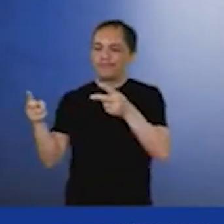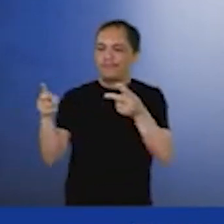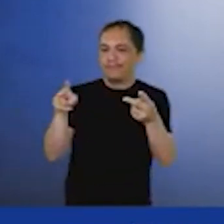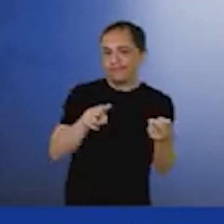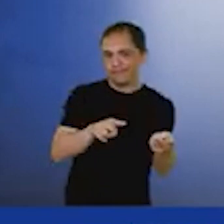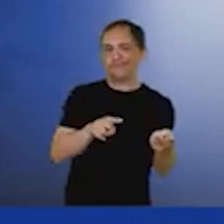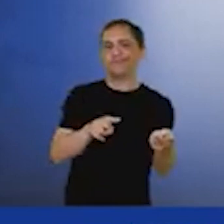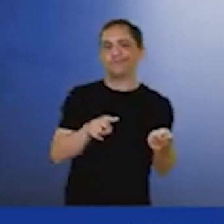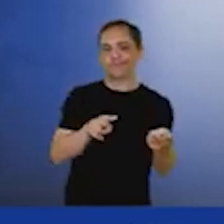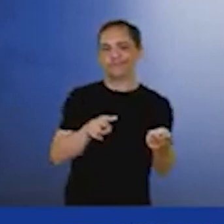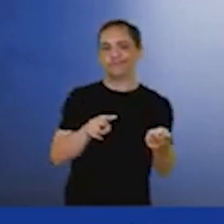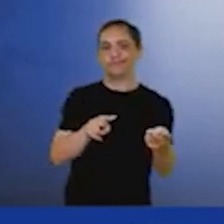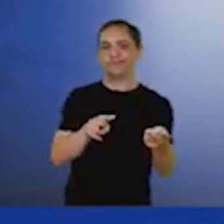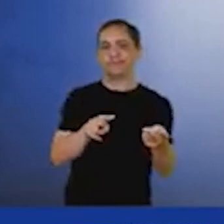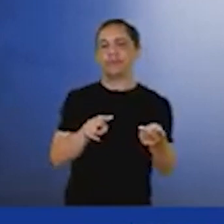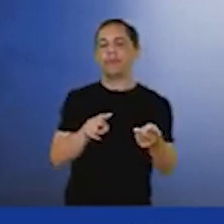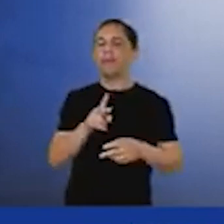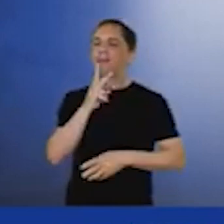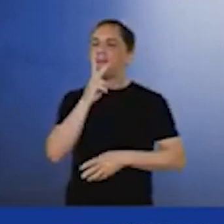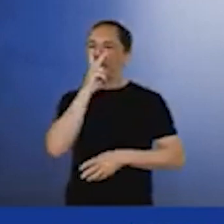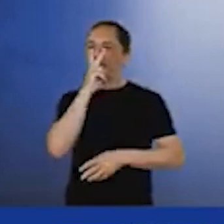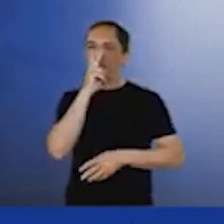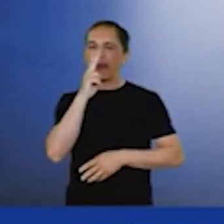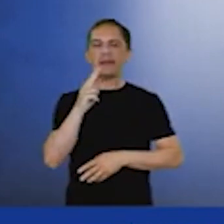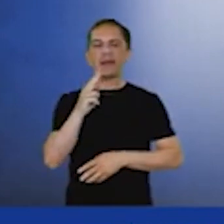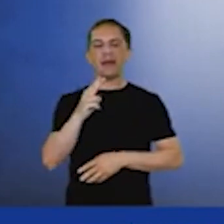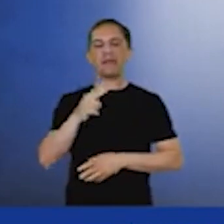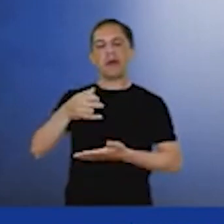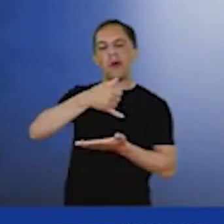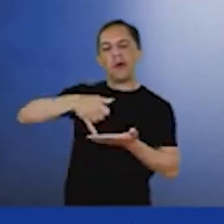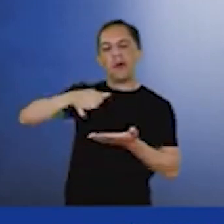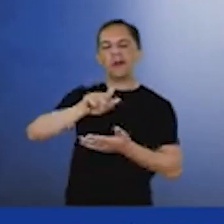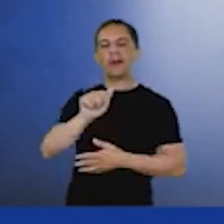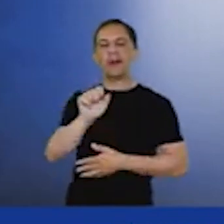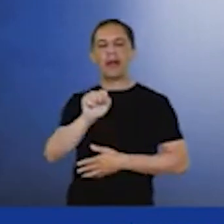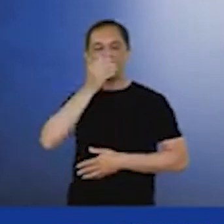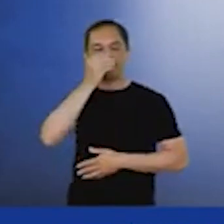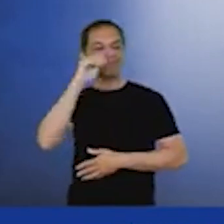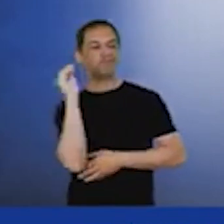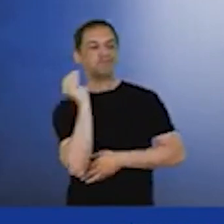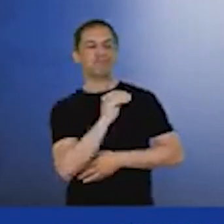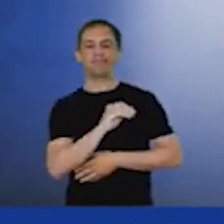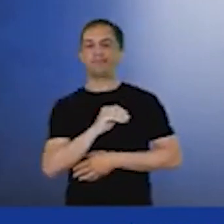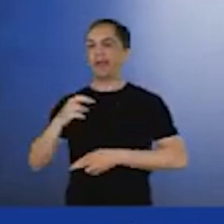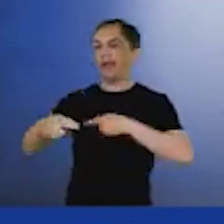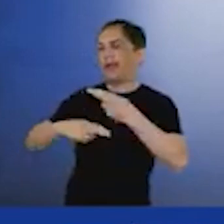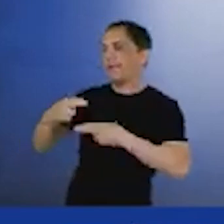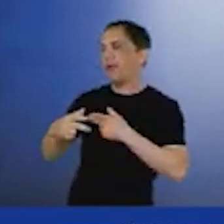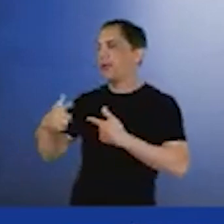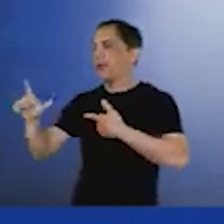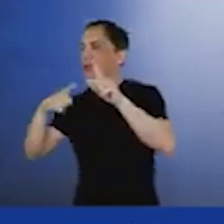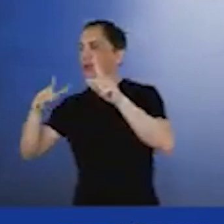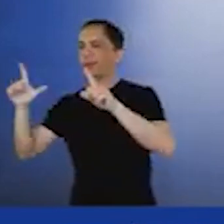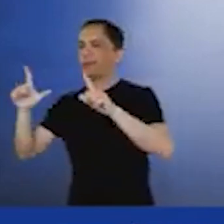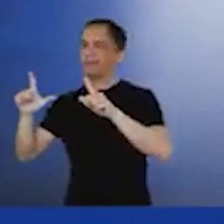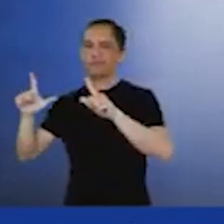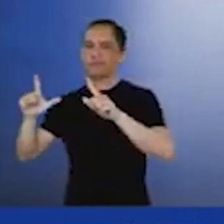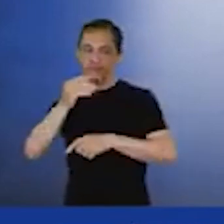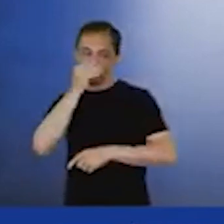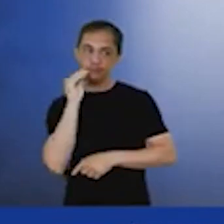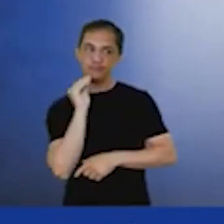virar as costas para o setor de óleo e gás e só focar em renováveis. A gente precisa discutir